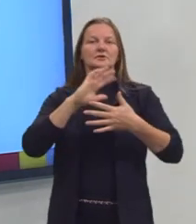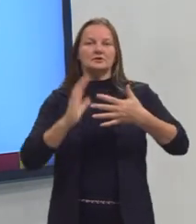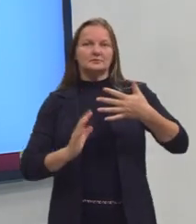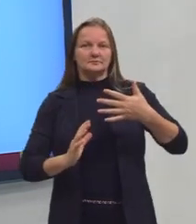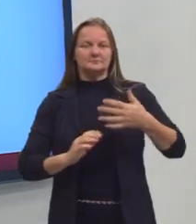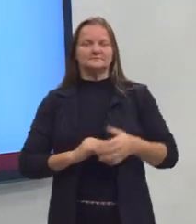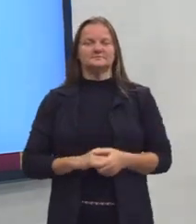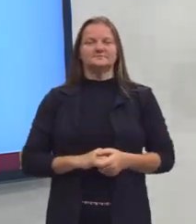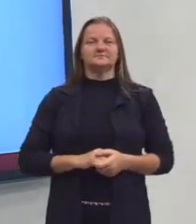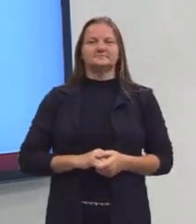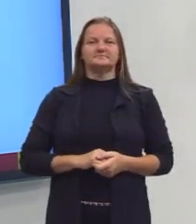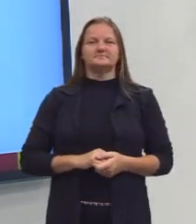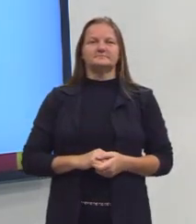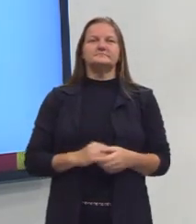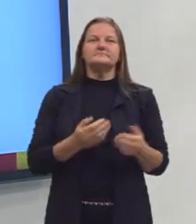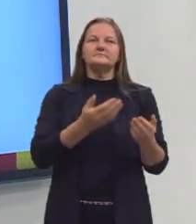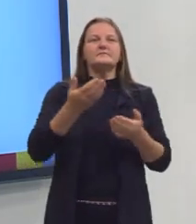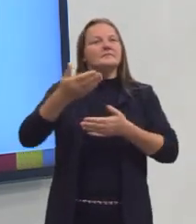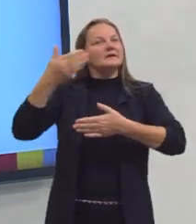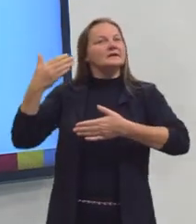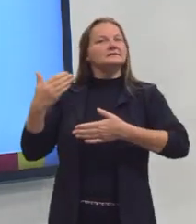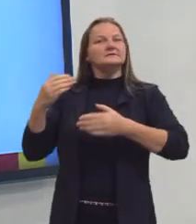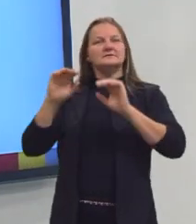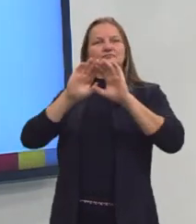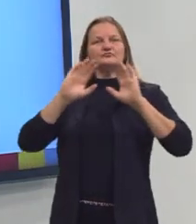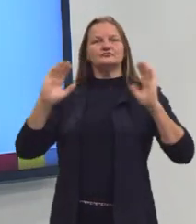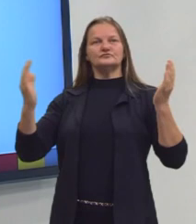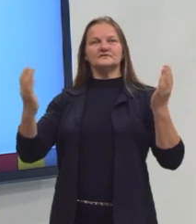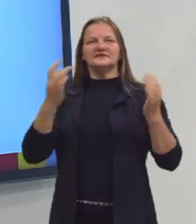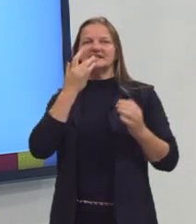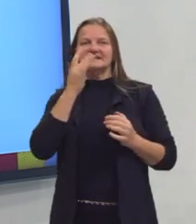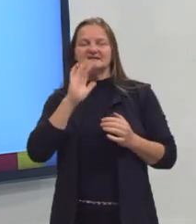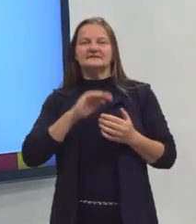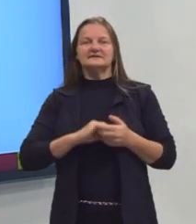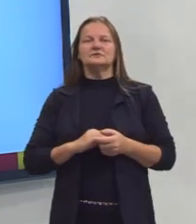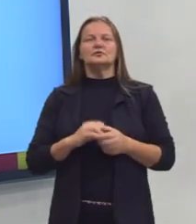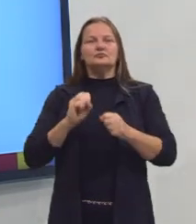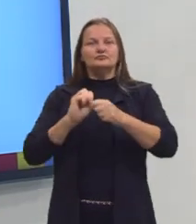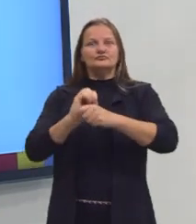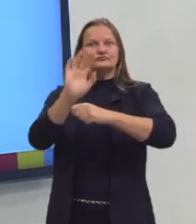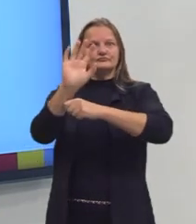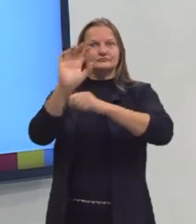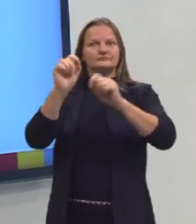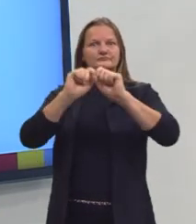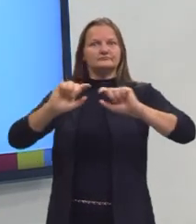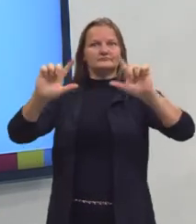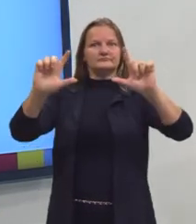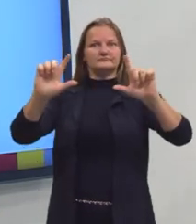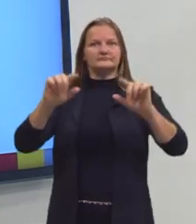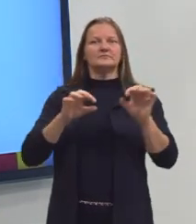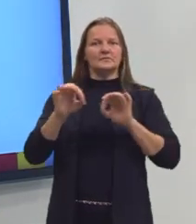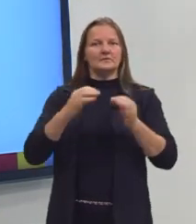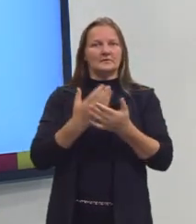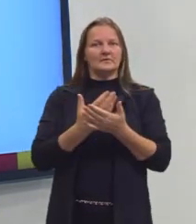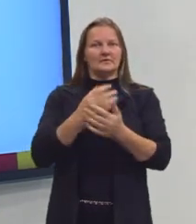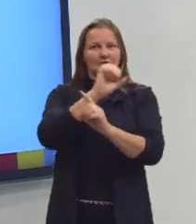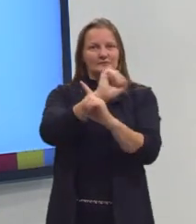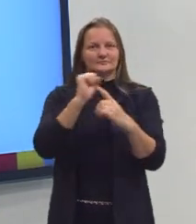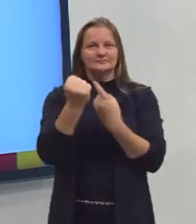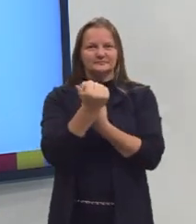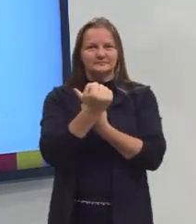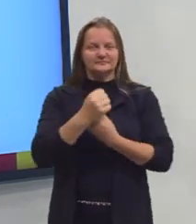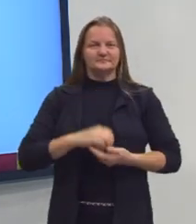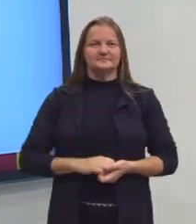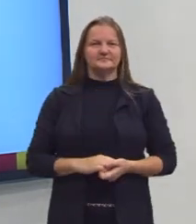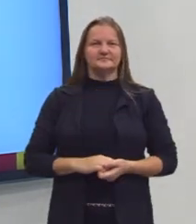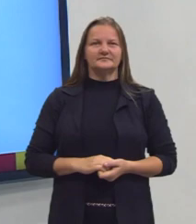Libras. Atrás de mim tem um quadro branco, onde são projetados os slides para a nossa aula de sociologia.